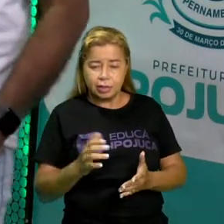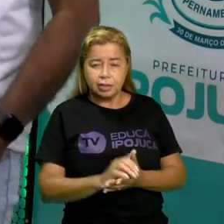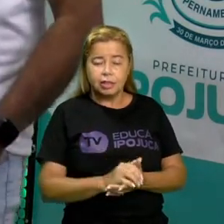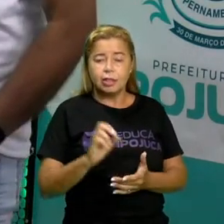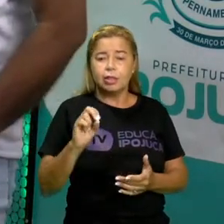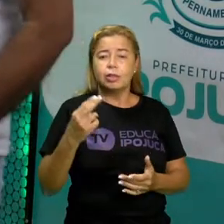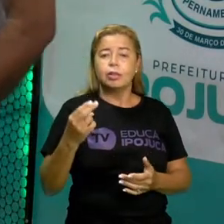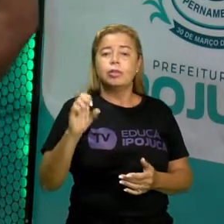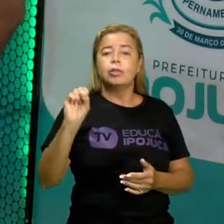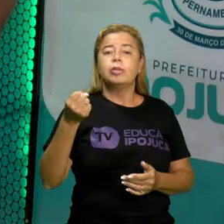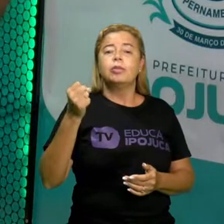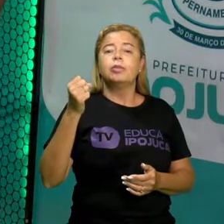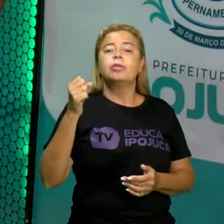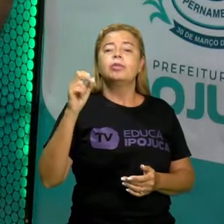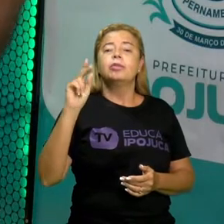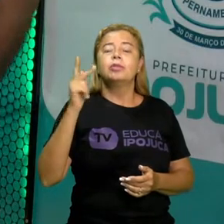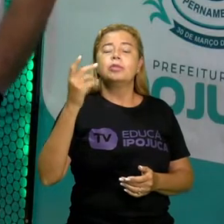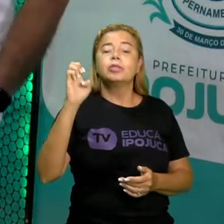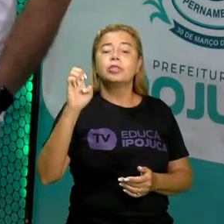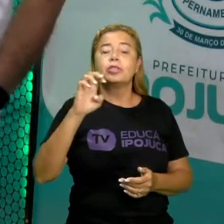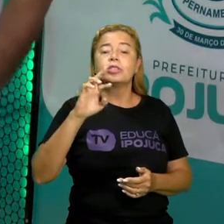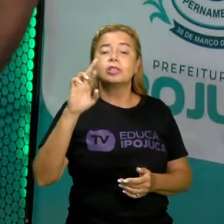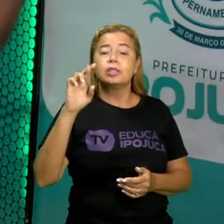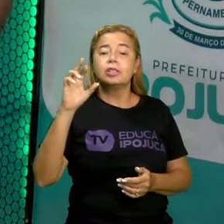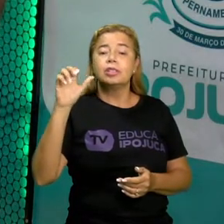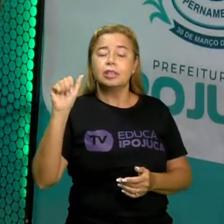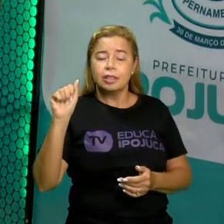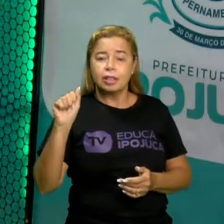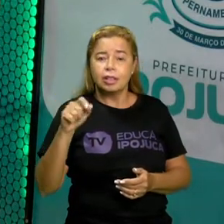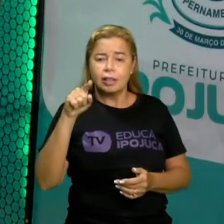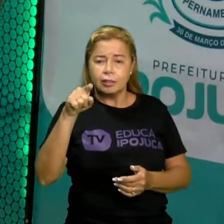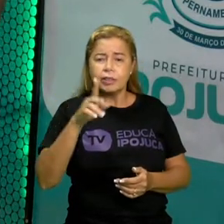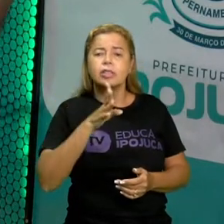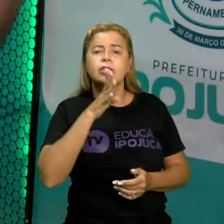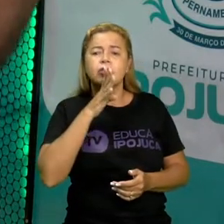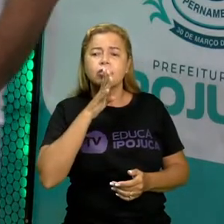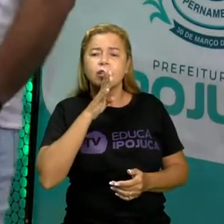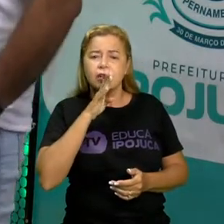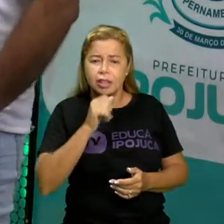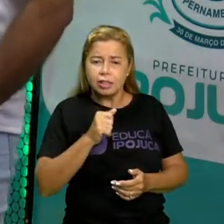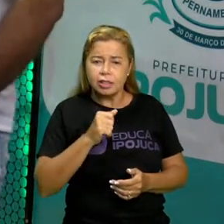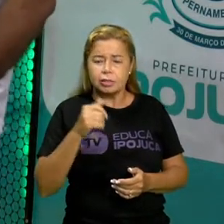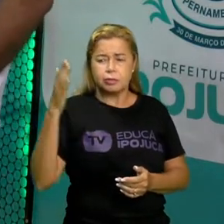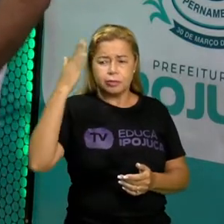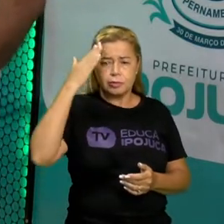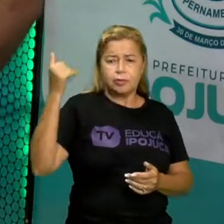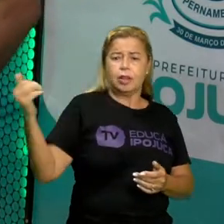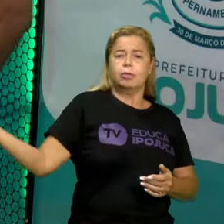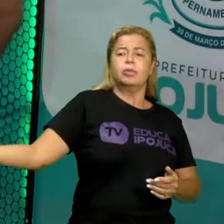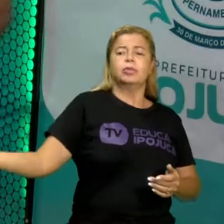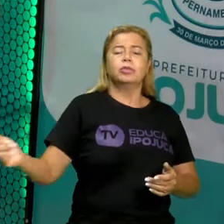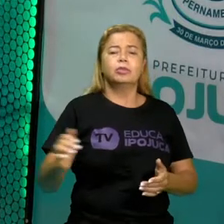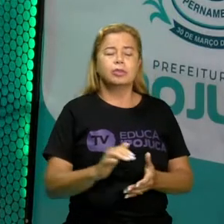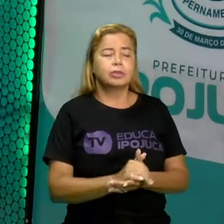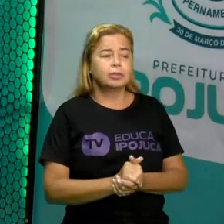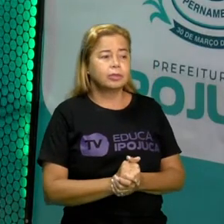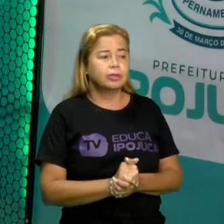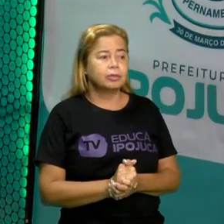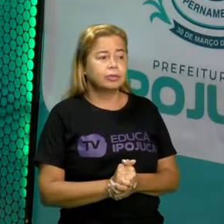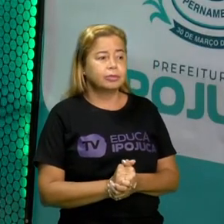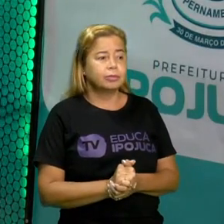agora nós já temos aí a nova versão do he-man e da she-ha. A está fazendo o maior sucesso por aí. Então, você vai lembrar que o he-man